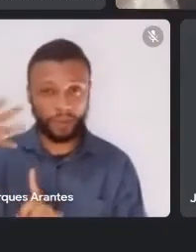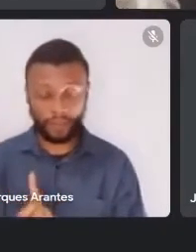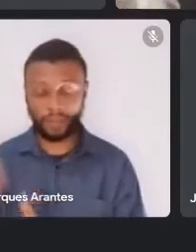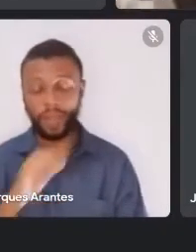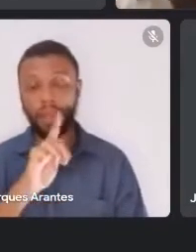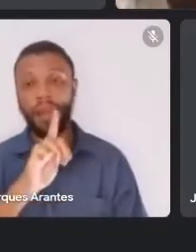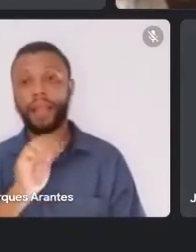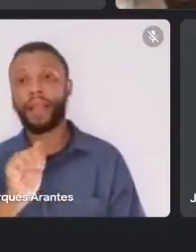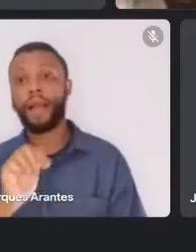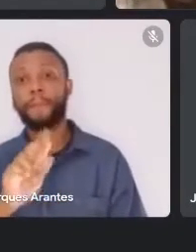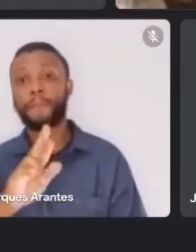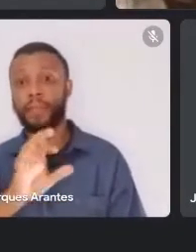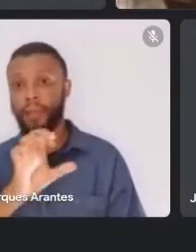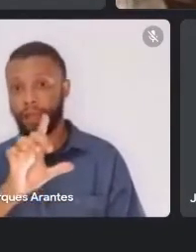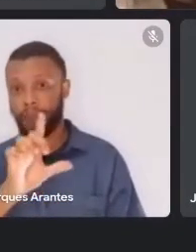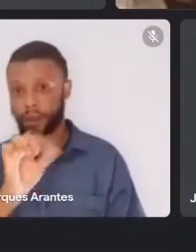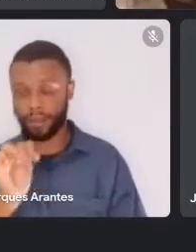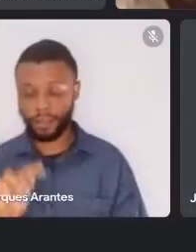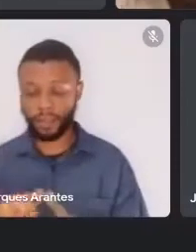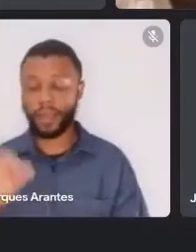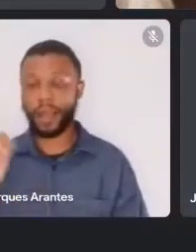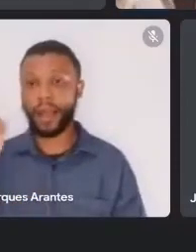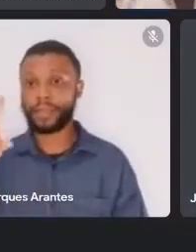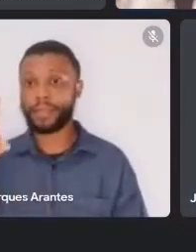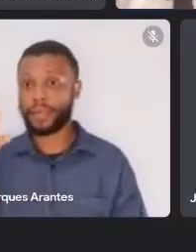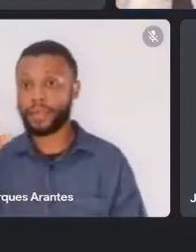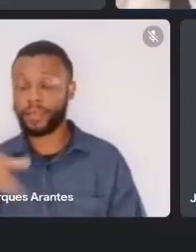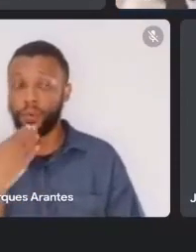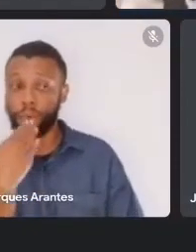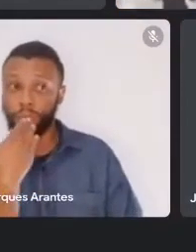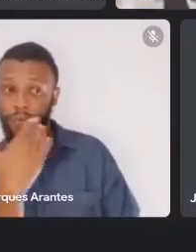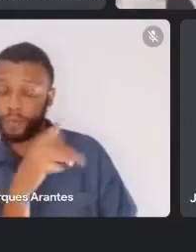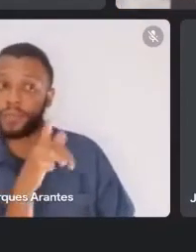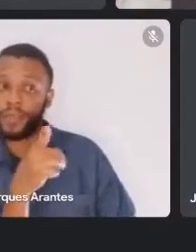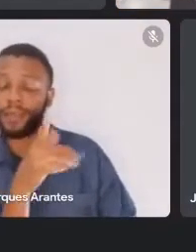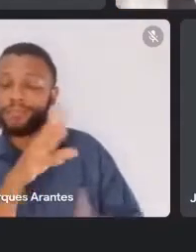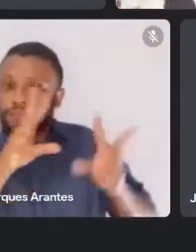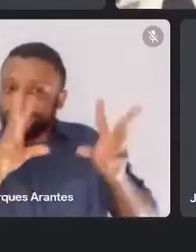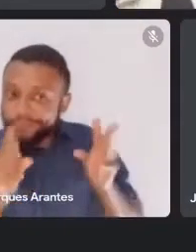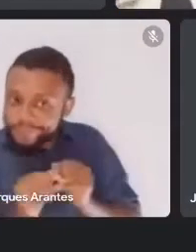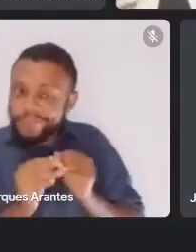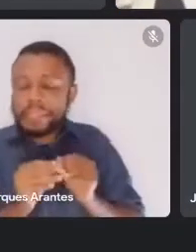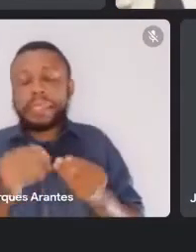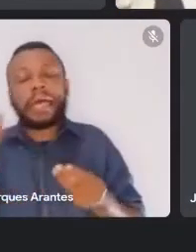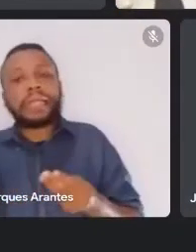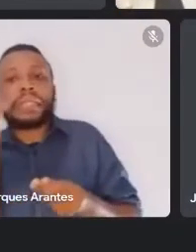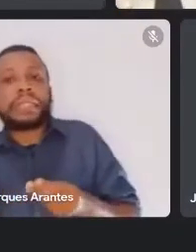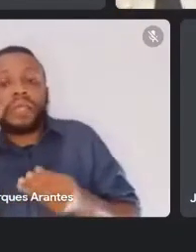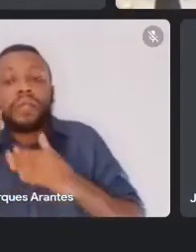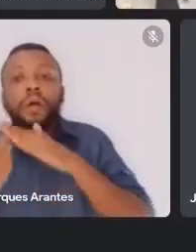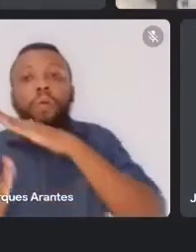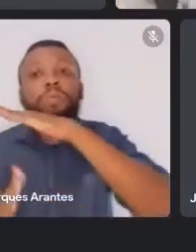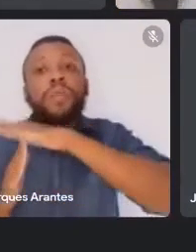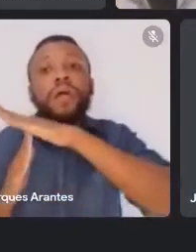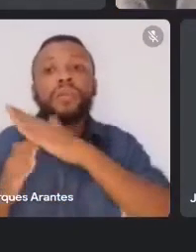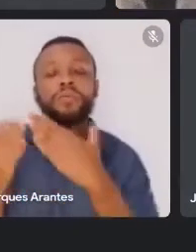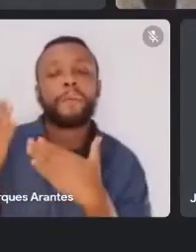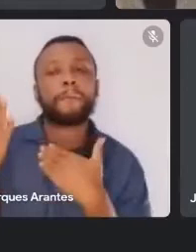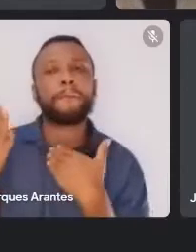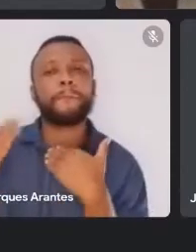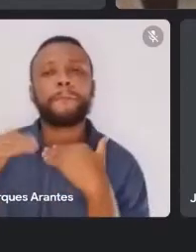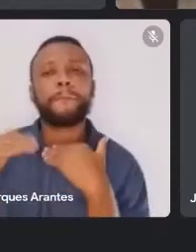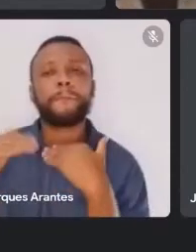só pedir a elas que sejam mais sucintas, né, porque a gente já está chegando ao teto da nossa conversa de hoje e ainda tem uma